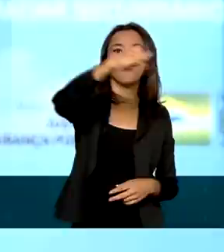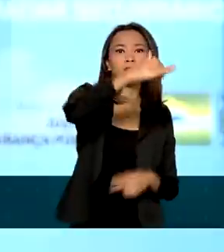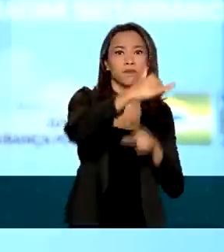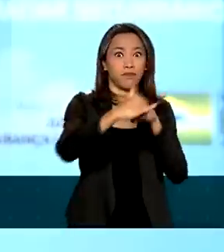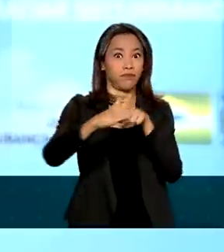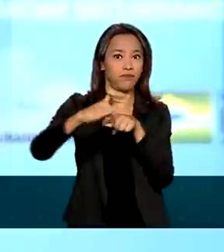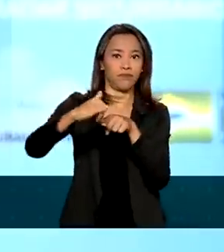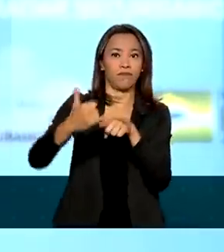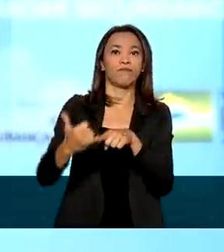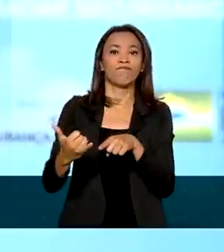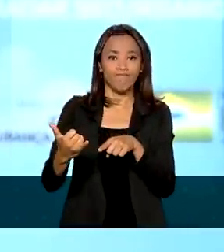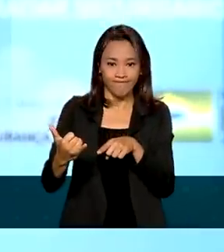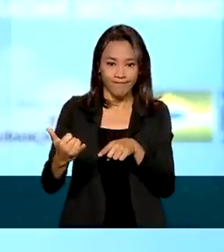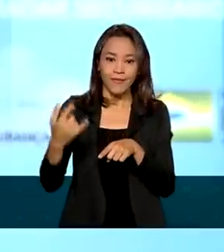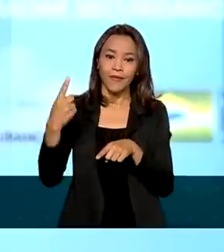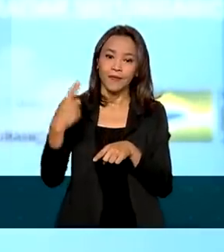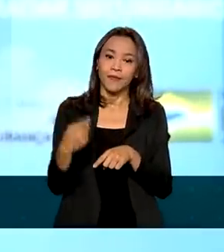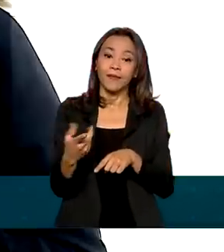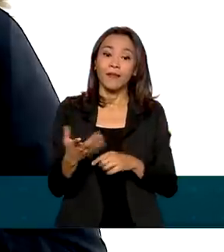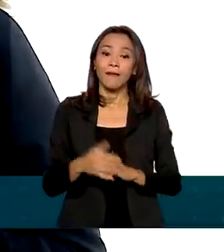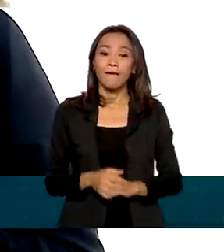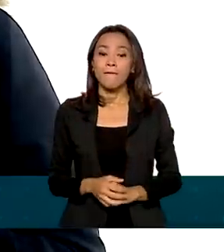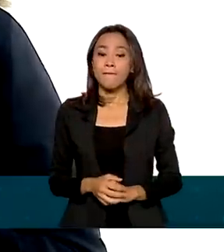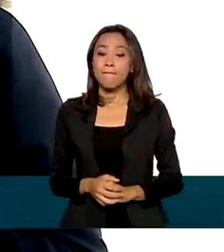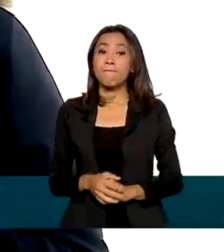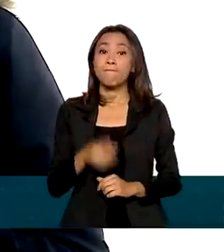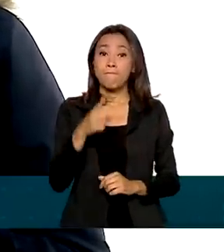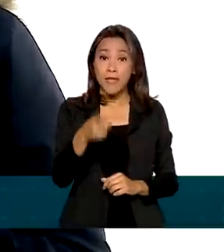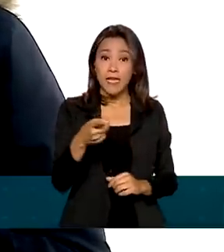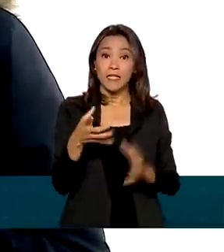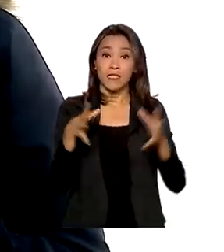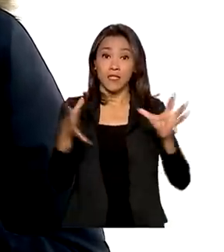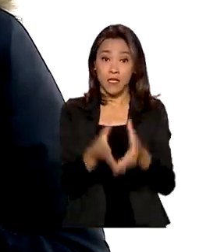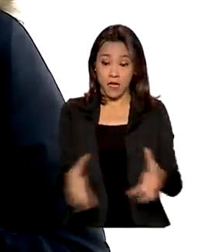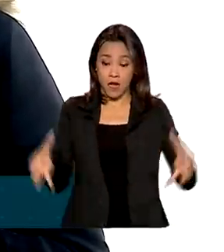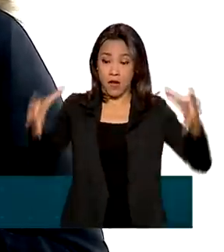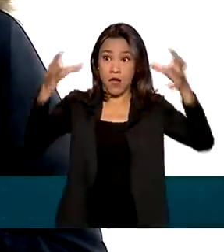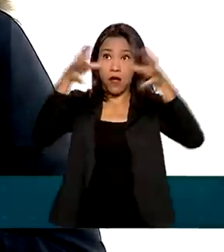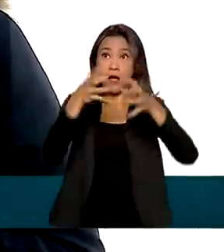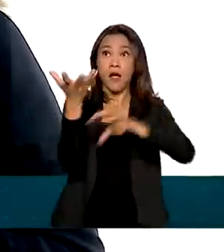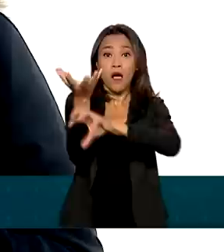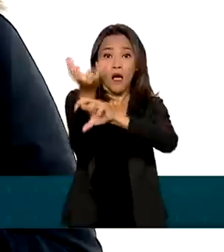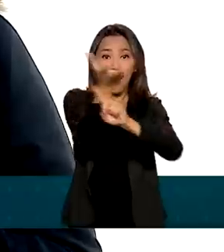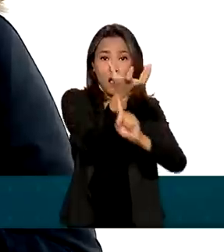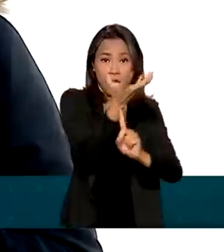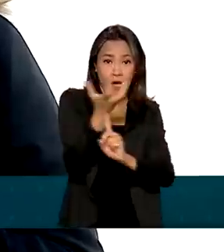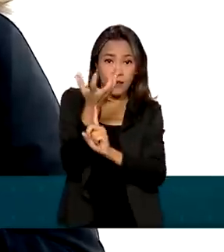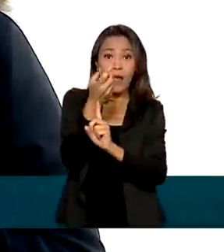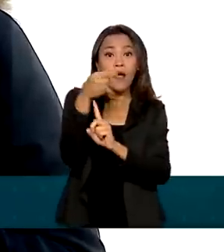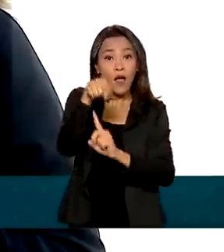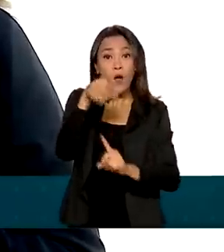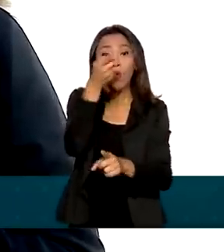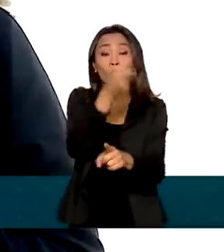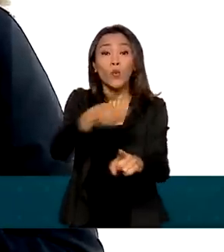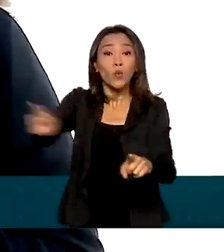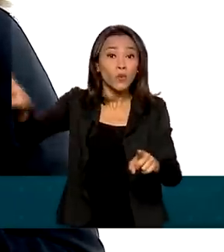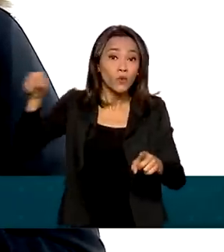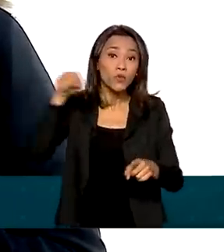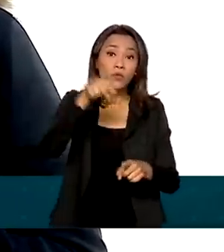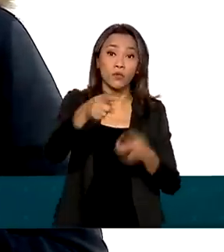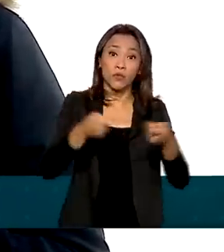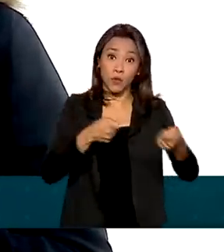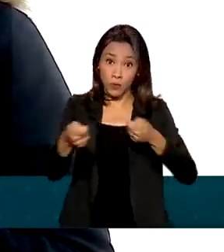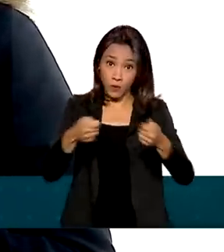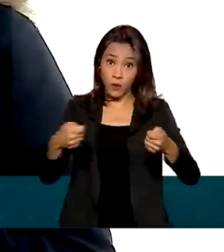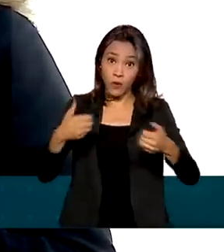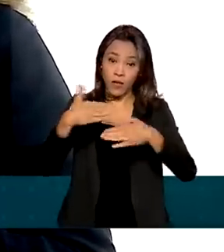estão com os transpônders ligados. O radar de Punta Porã foi o último do sistema de controle de tráfego aéreo